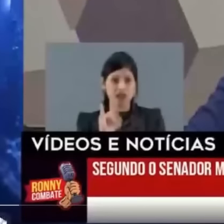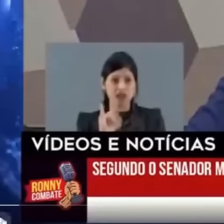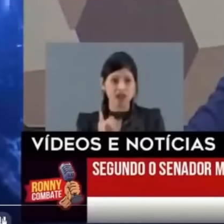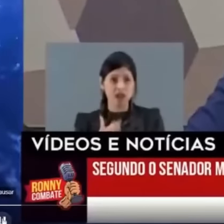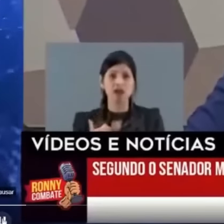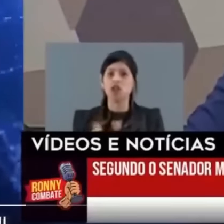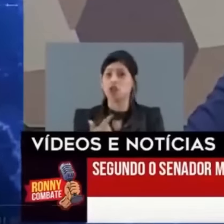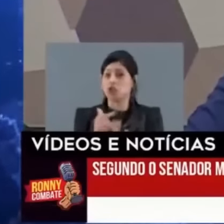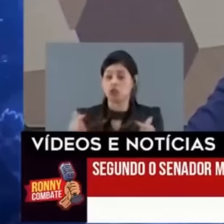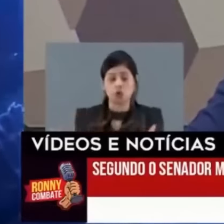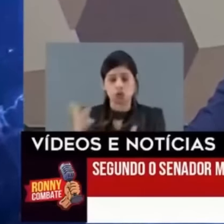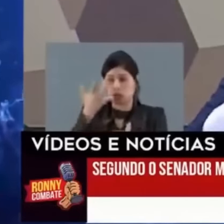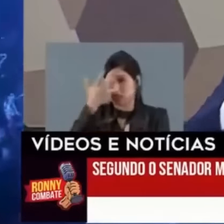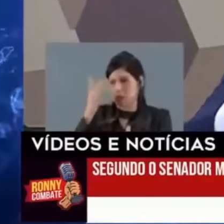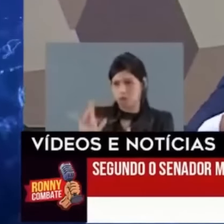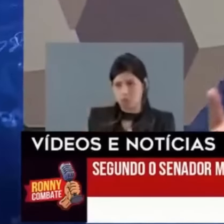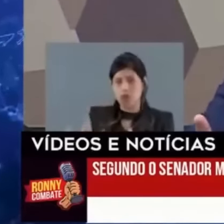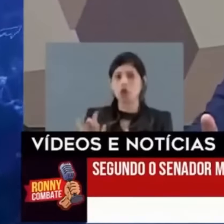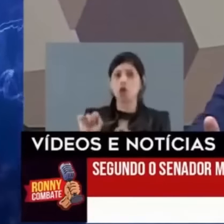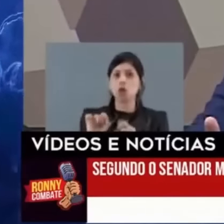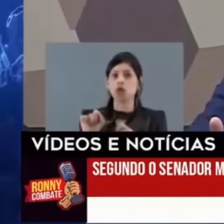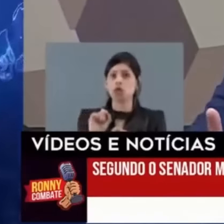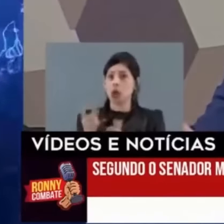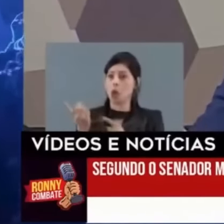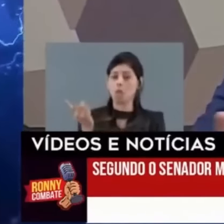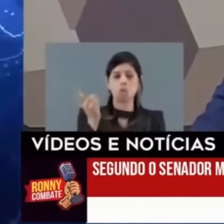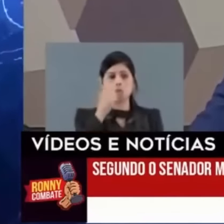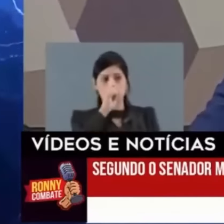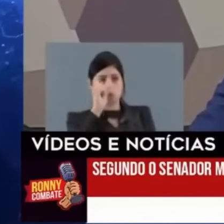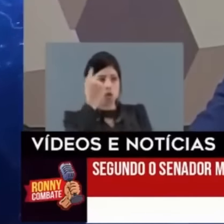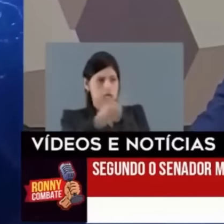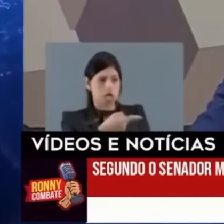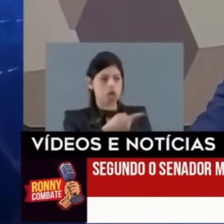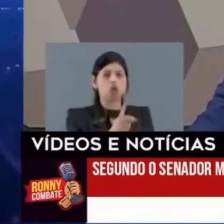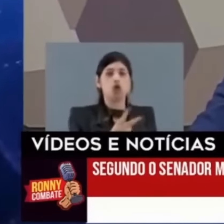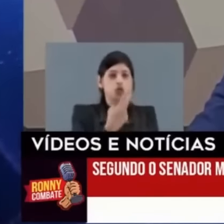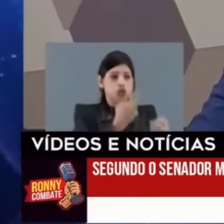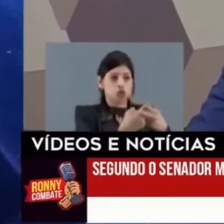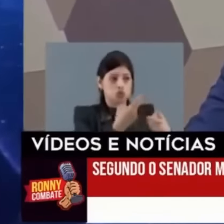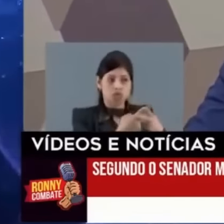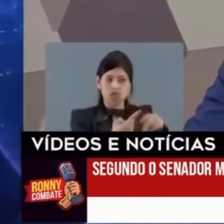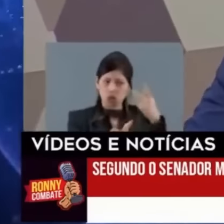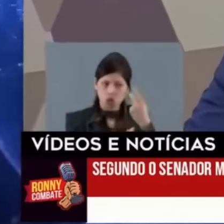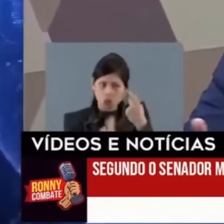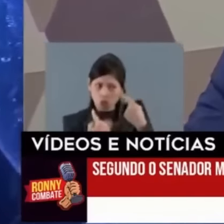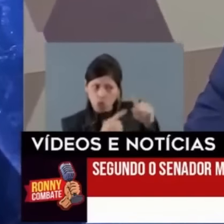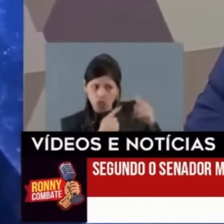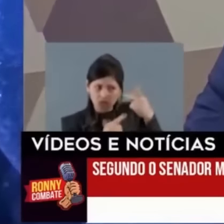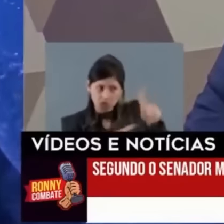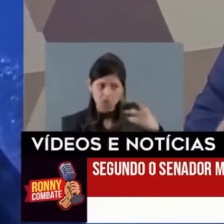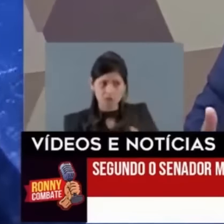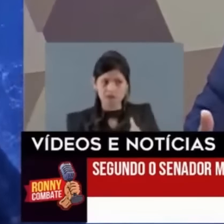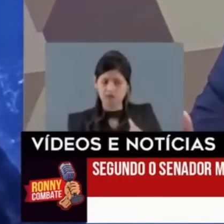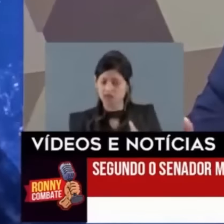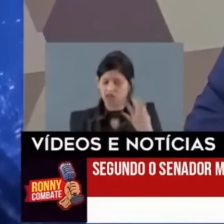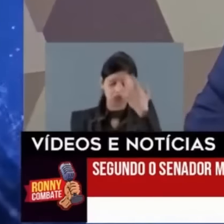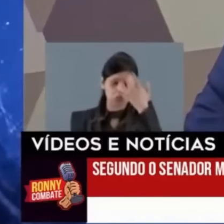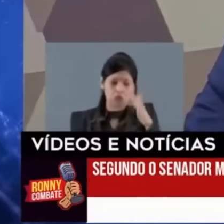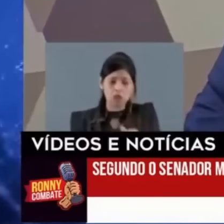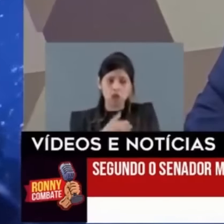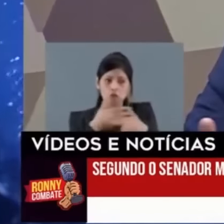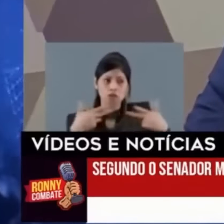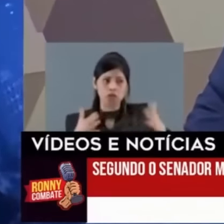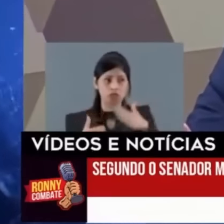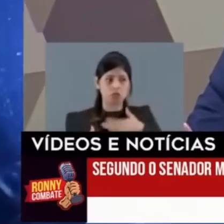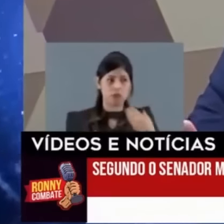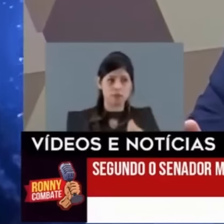O conhecimento Sobre ordem De prisão Contra o senhor Realmente é uma novidade Para mim Sobre busca e apreensão Enfim Eu